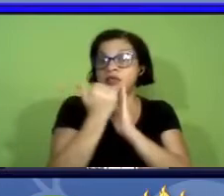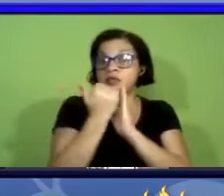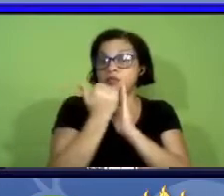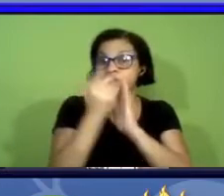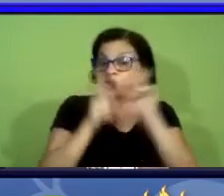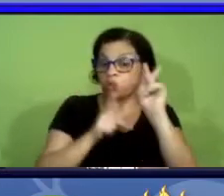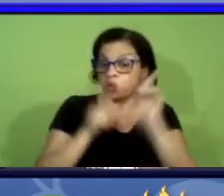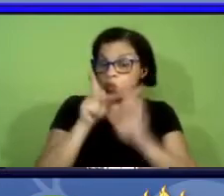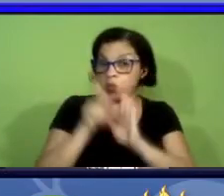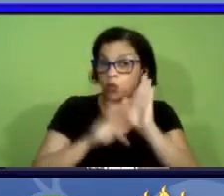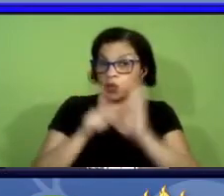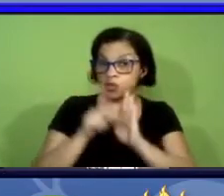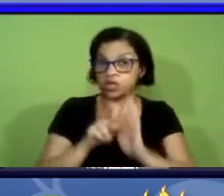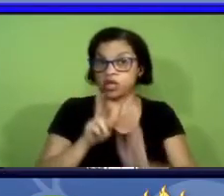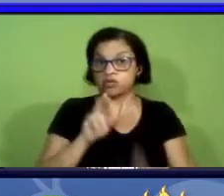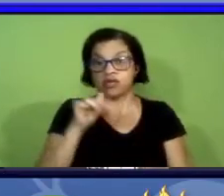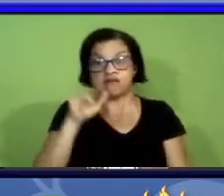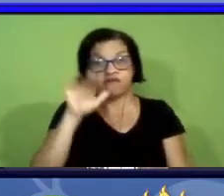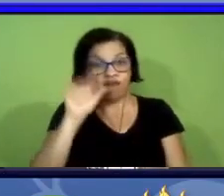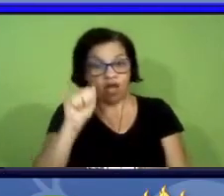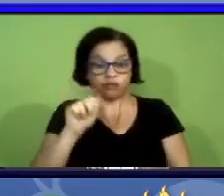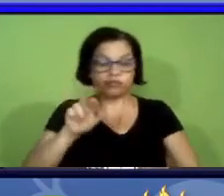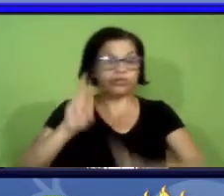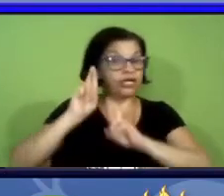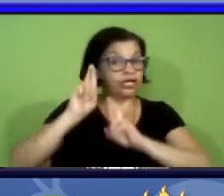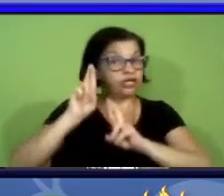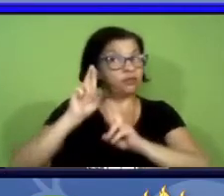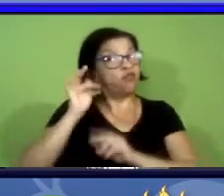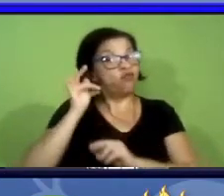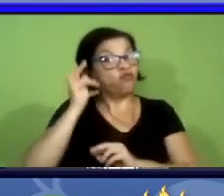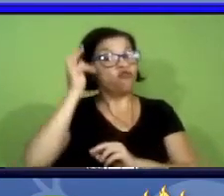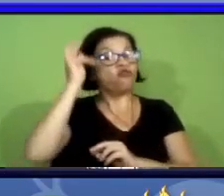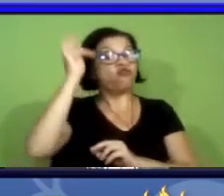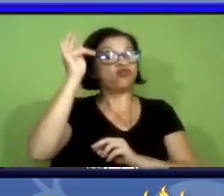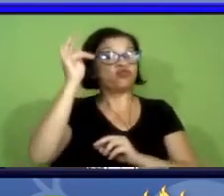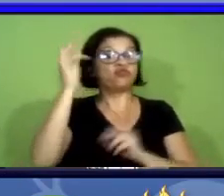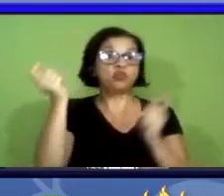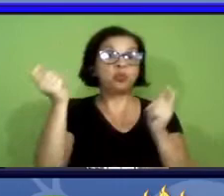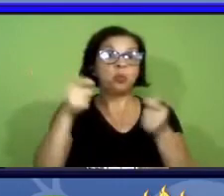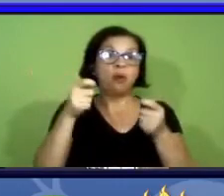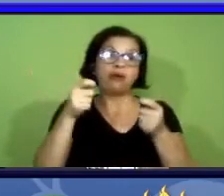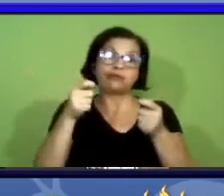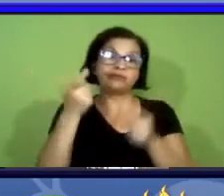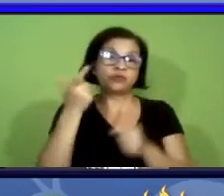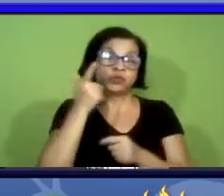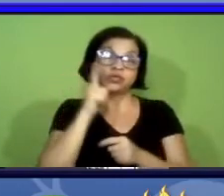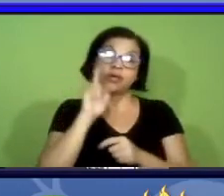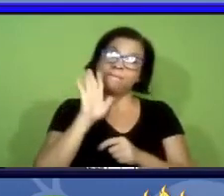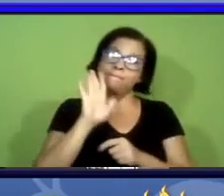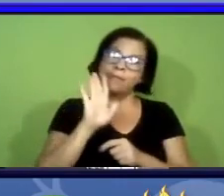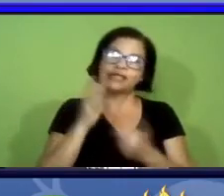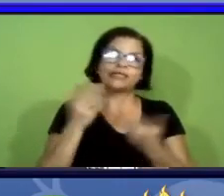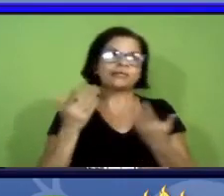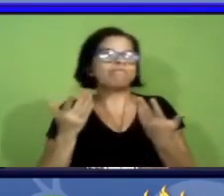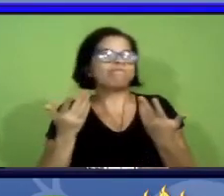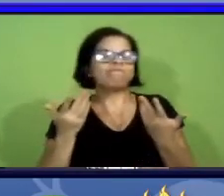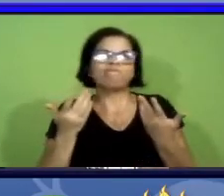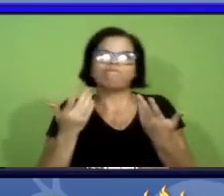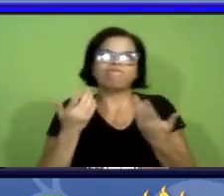esperamos que um dia venha a ser concretizado mas eu não vislumbo